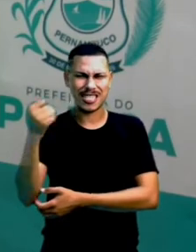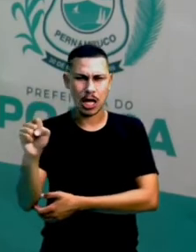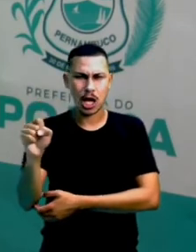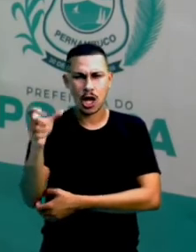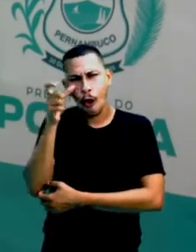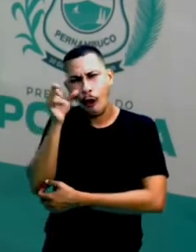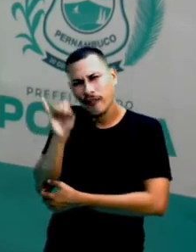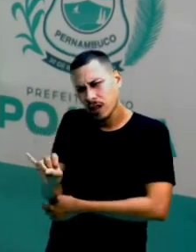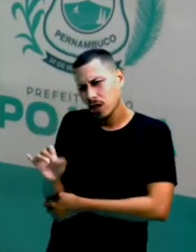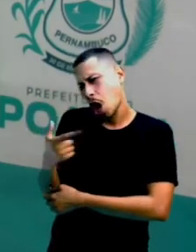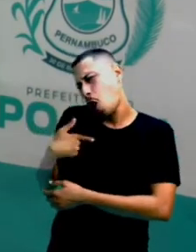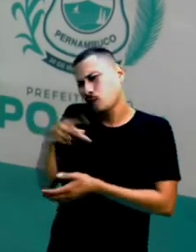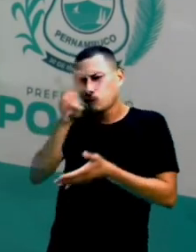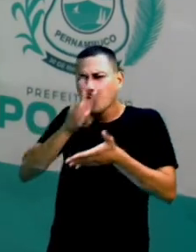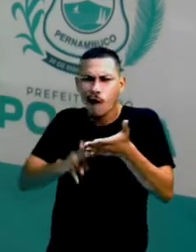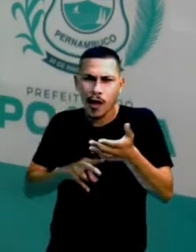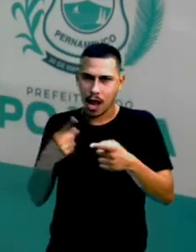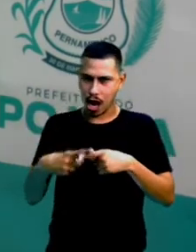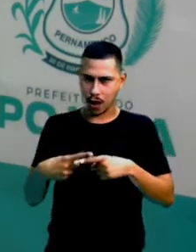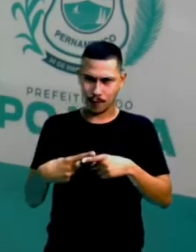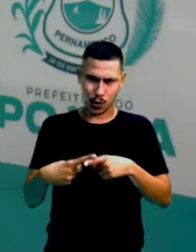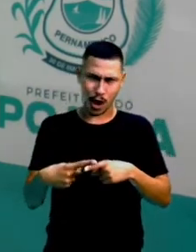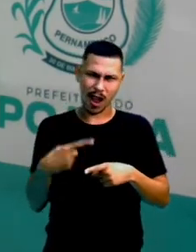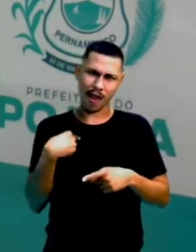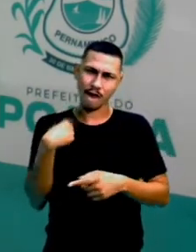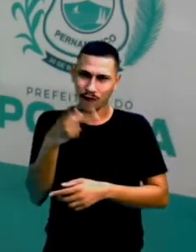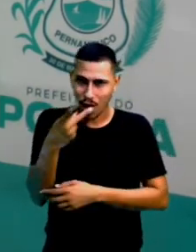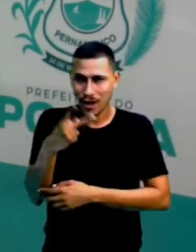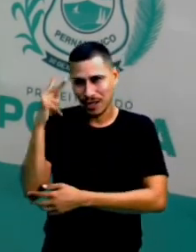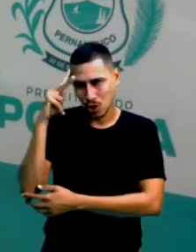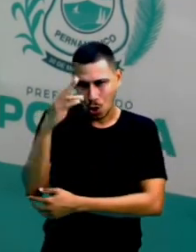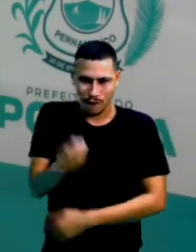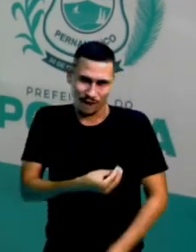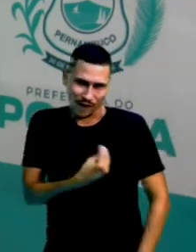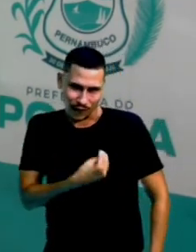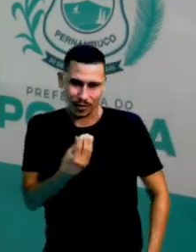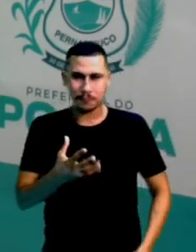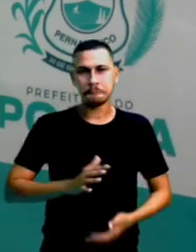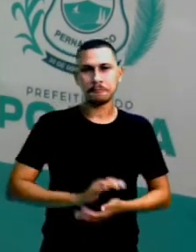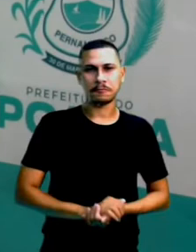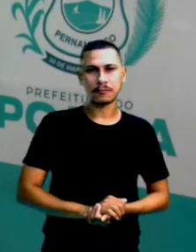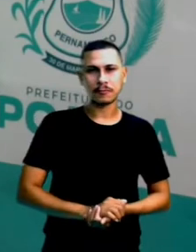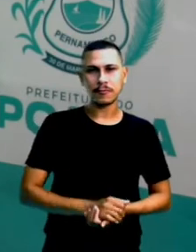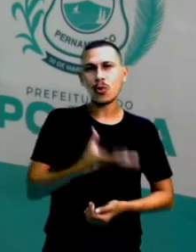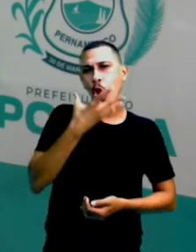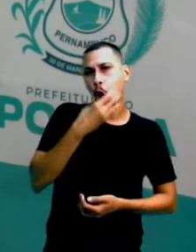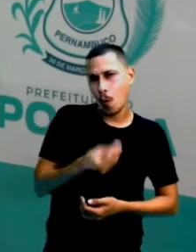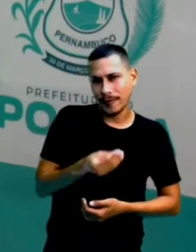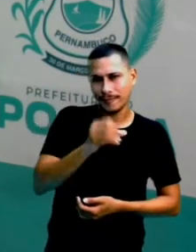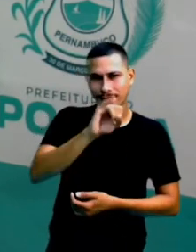Ali Eu vou falar para vocês Da história do Jota Borges Ele foi